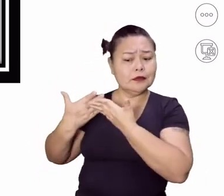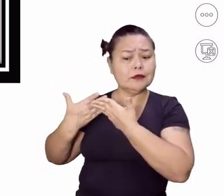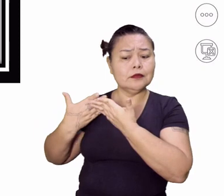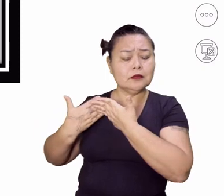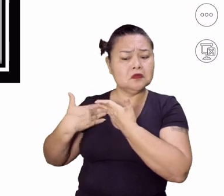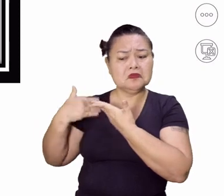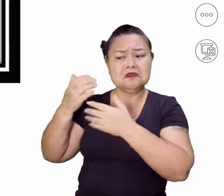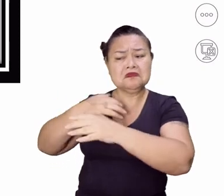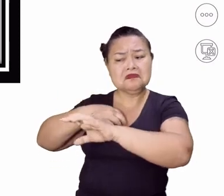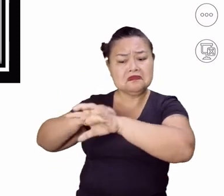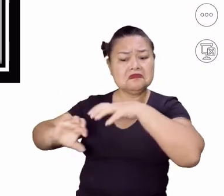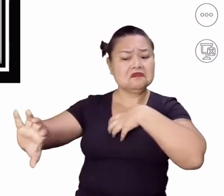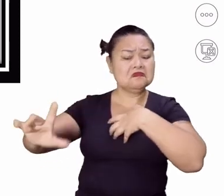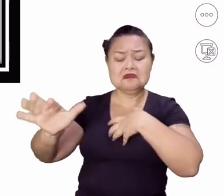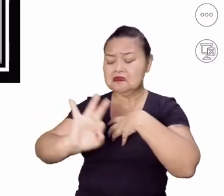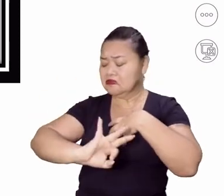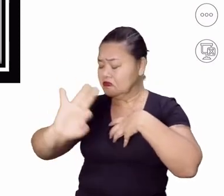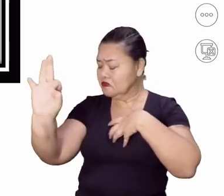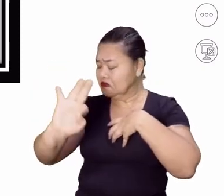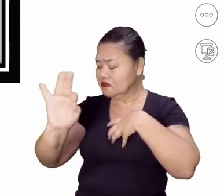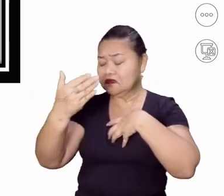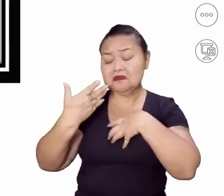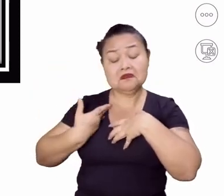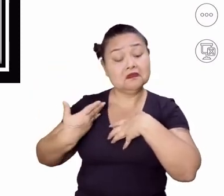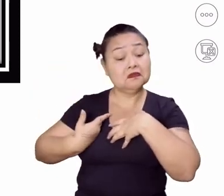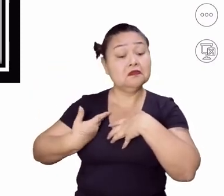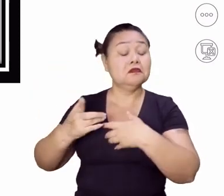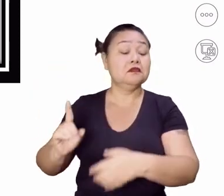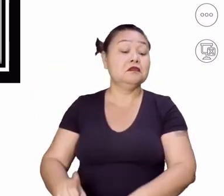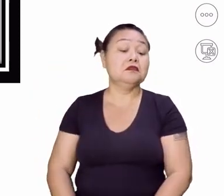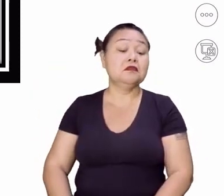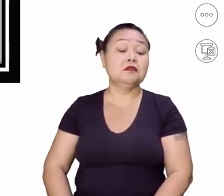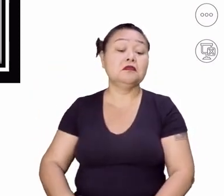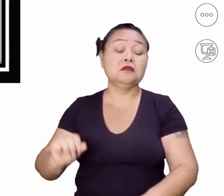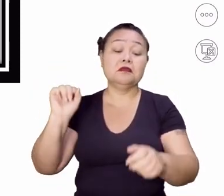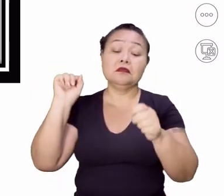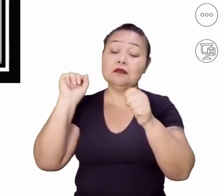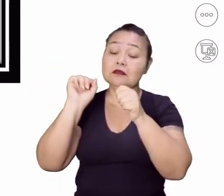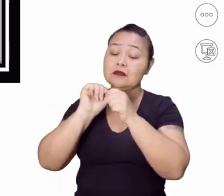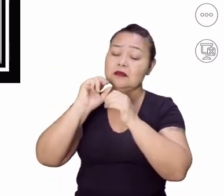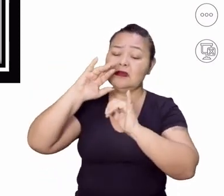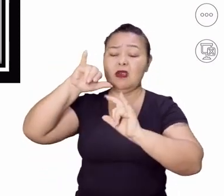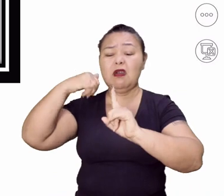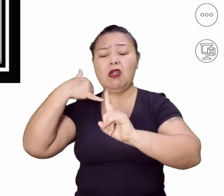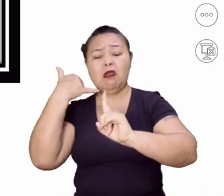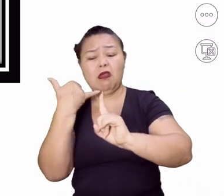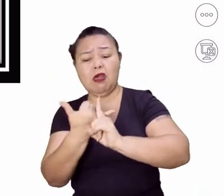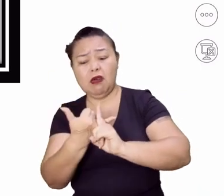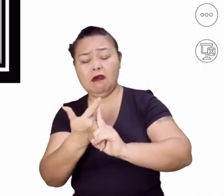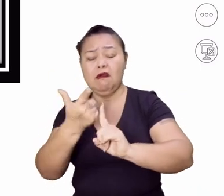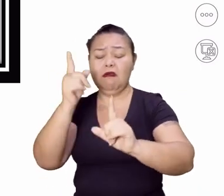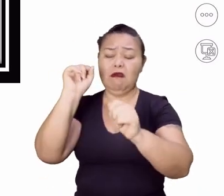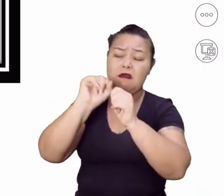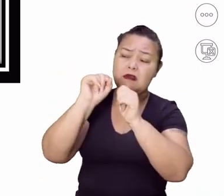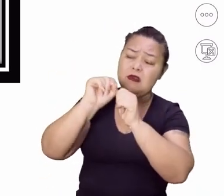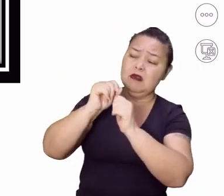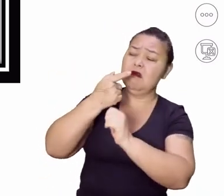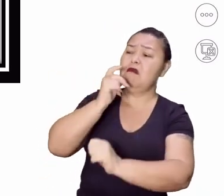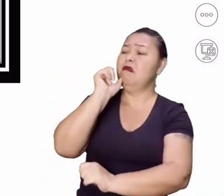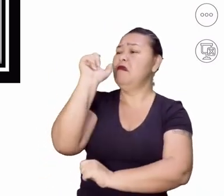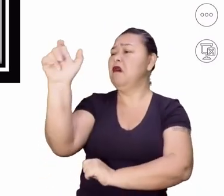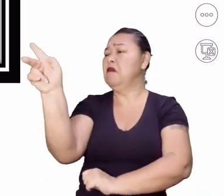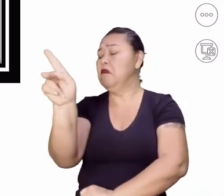muita gente que não tem empatia nenhuma com o seu colega. E realiza bullying, e xinga, e briga com a